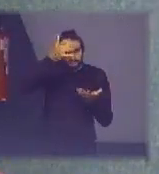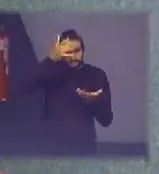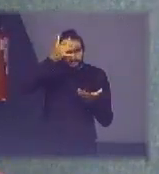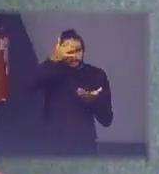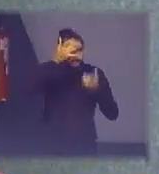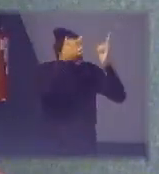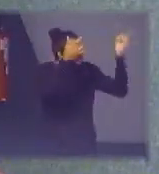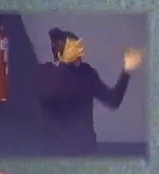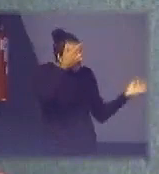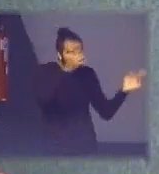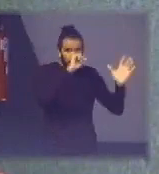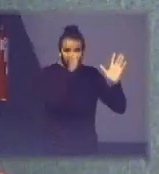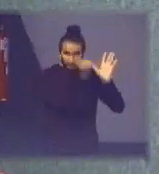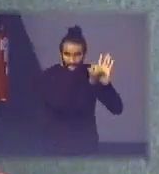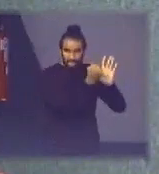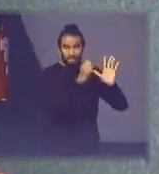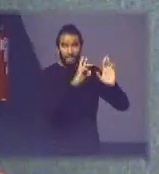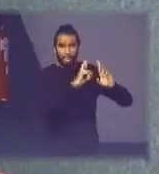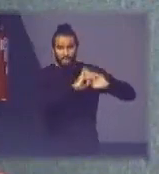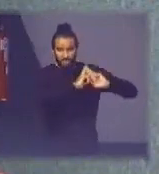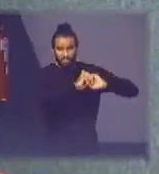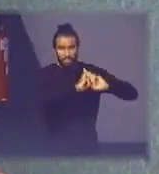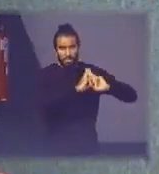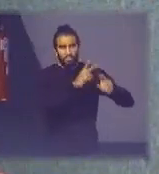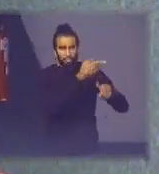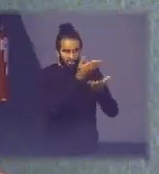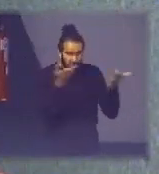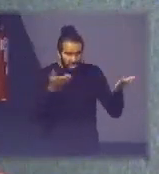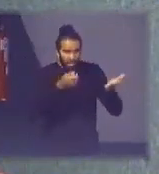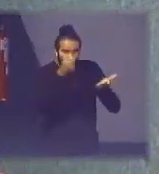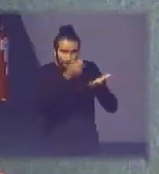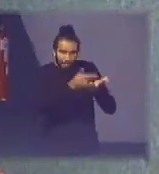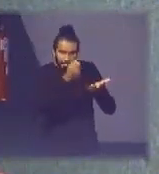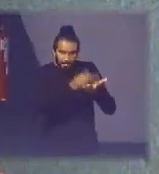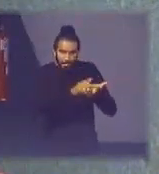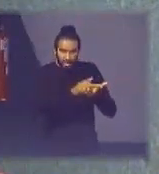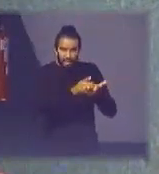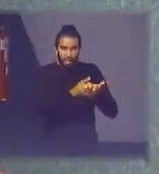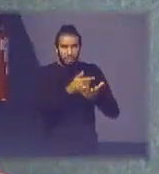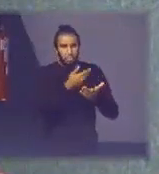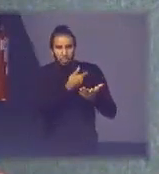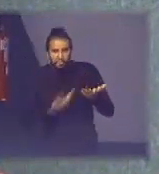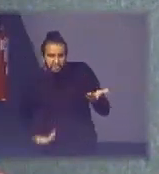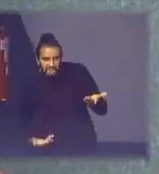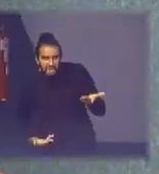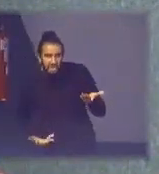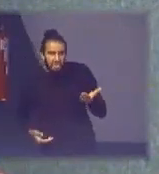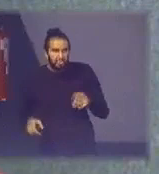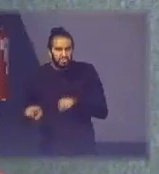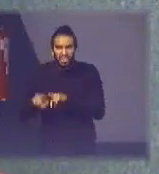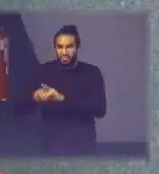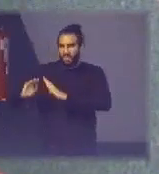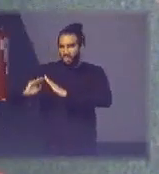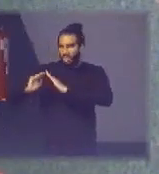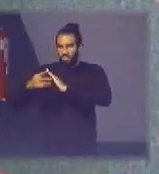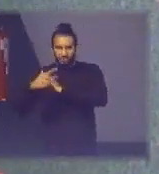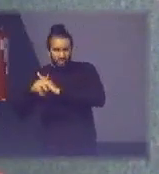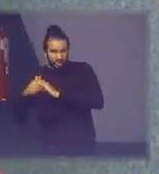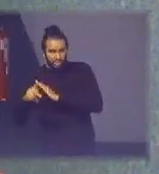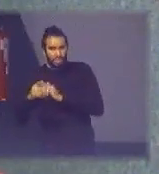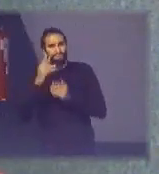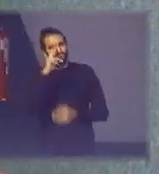marcas responsáveis aqui quando vocês forem comprar tanto para o governo quanto para as suas casas